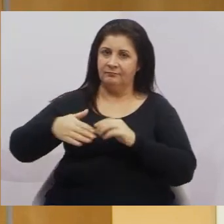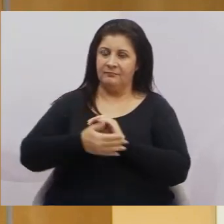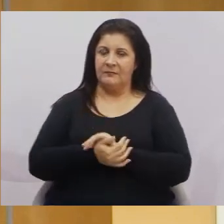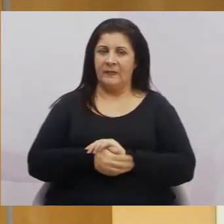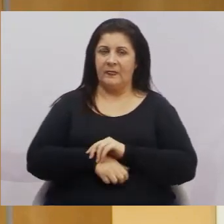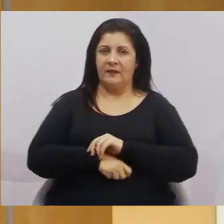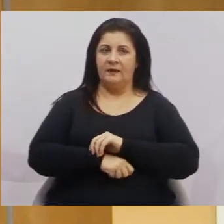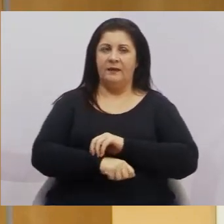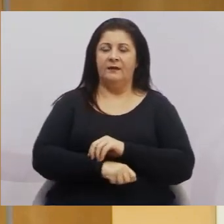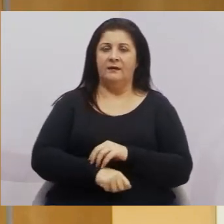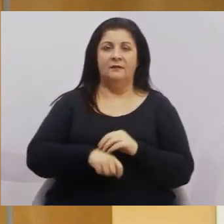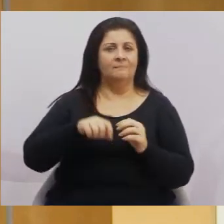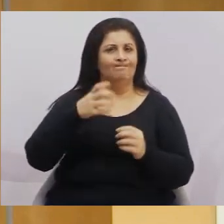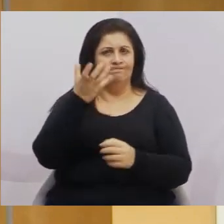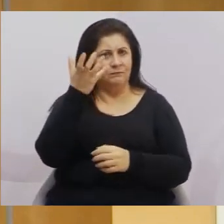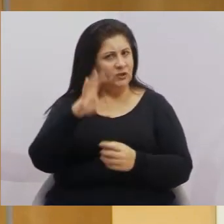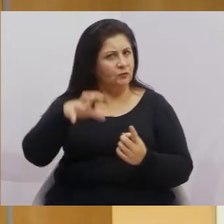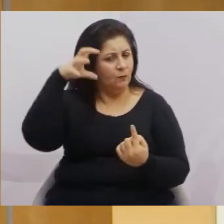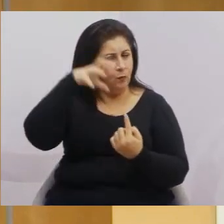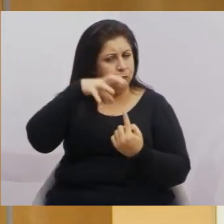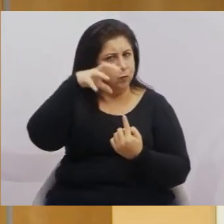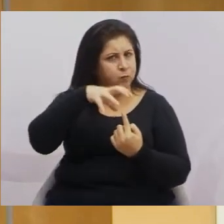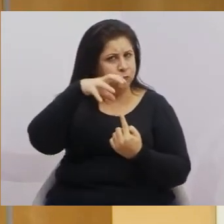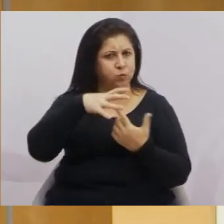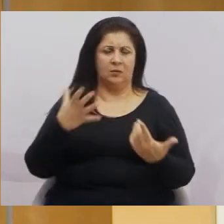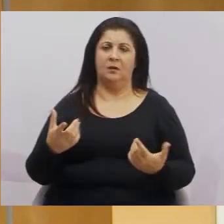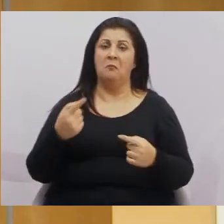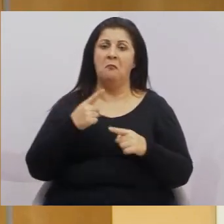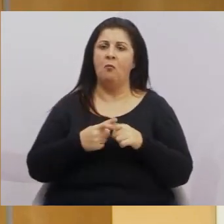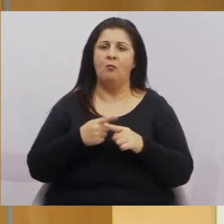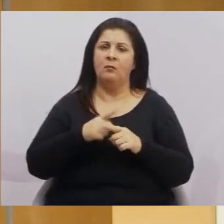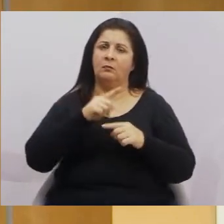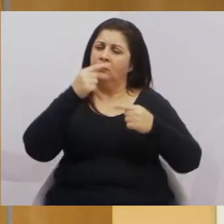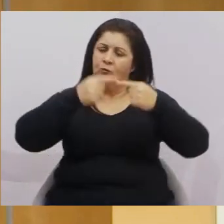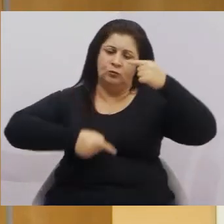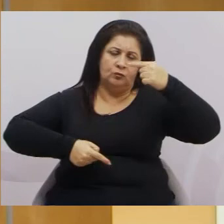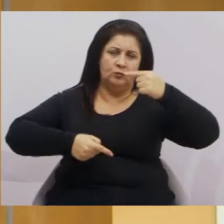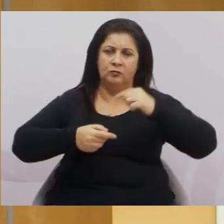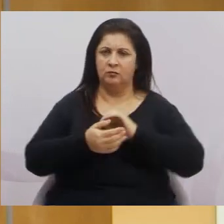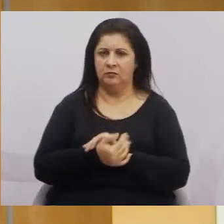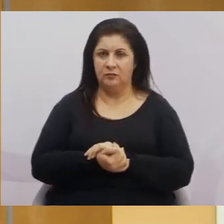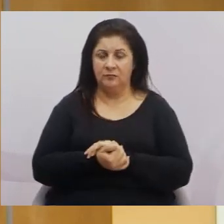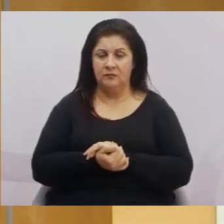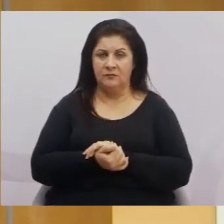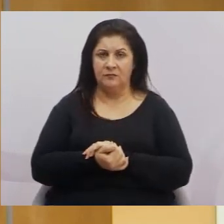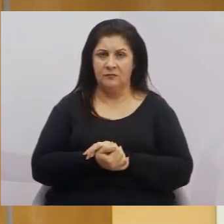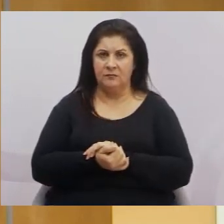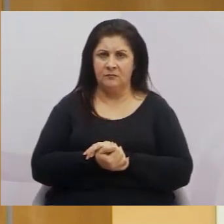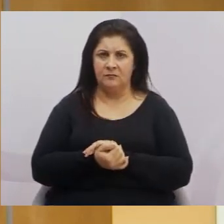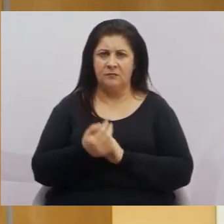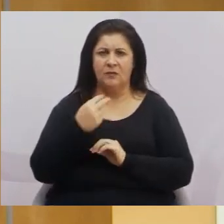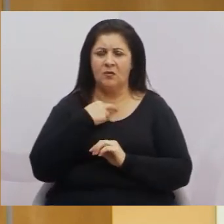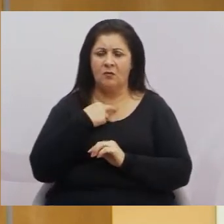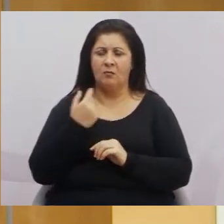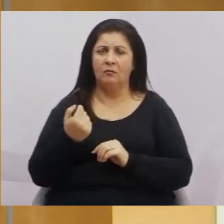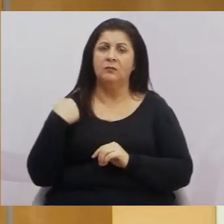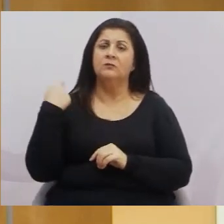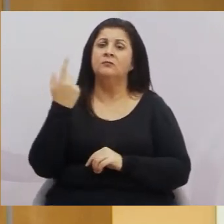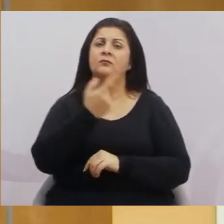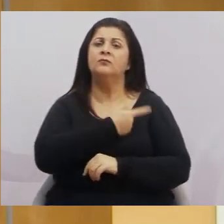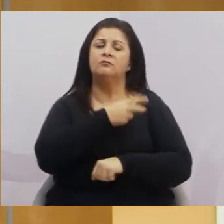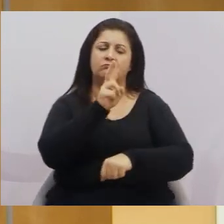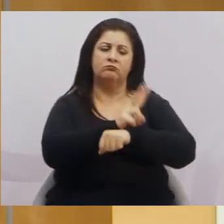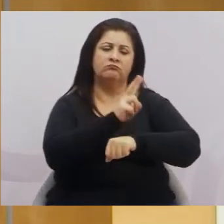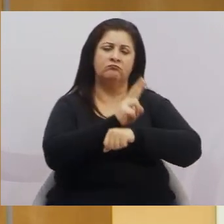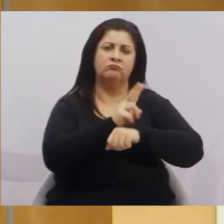lançar goela abaixo uma coisa que eu não concordo. Não queira. Nós defendemos